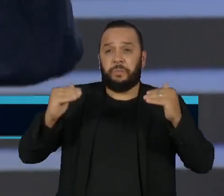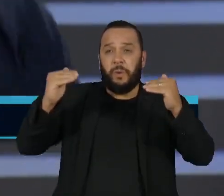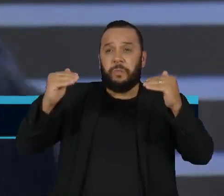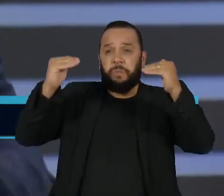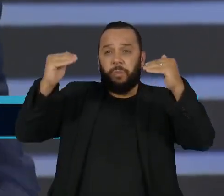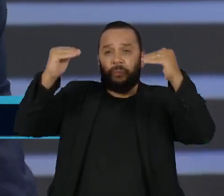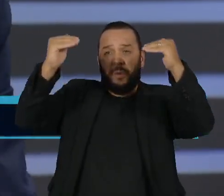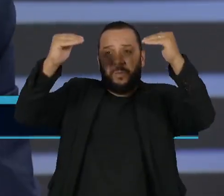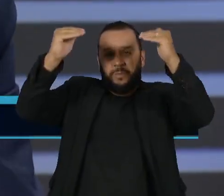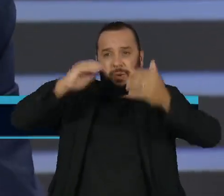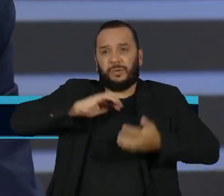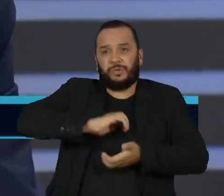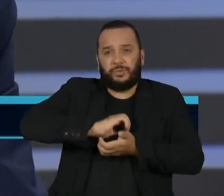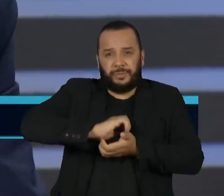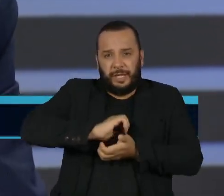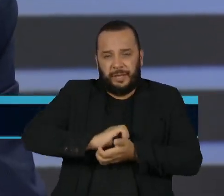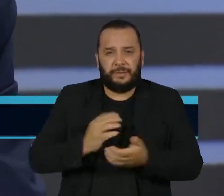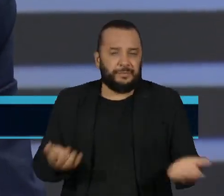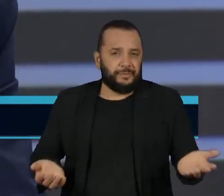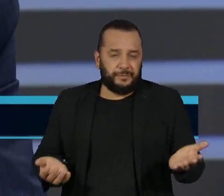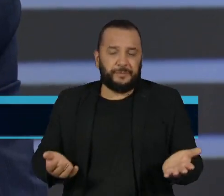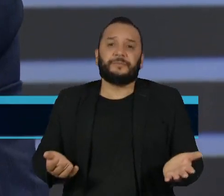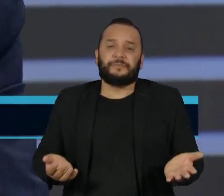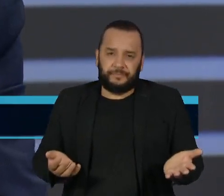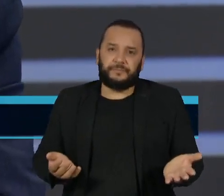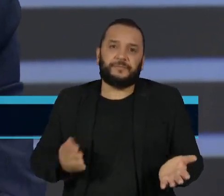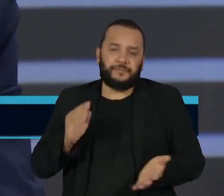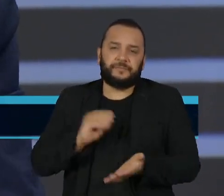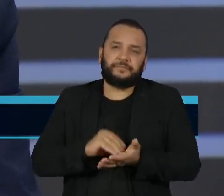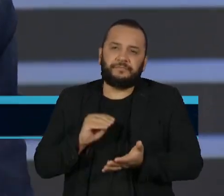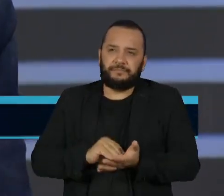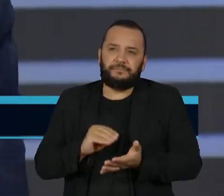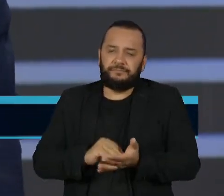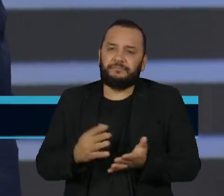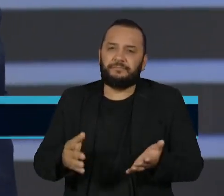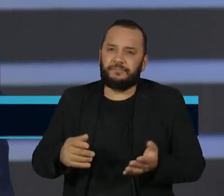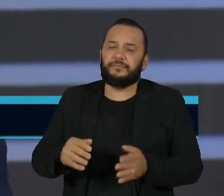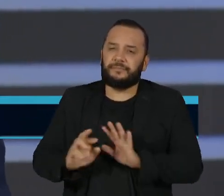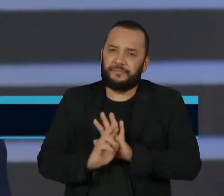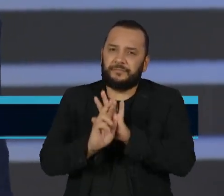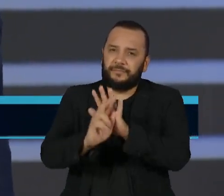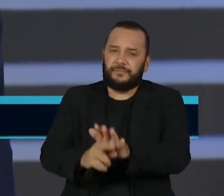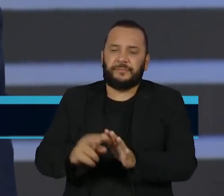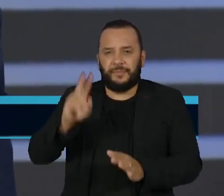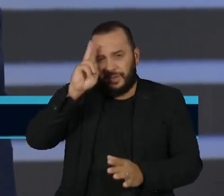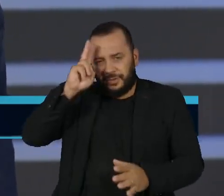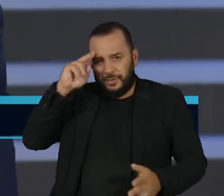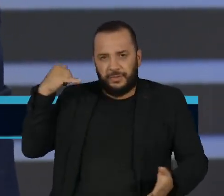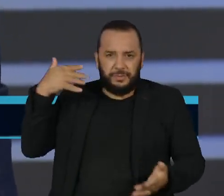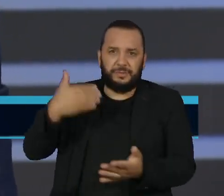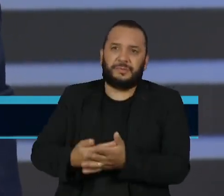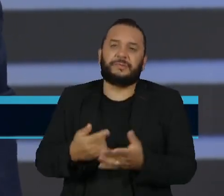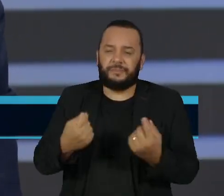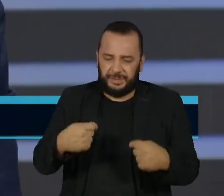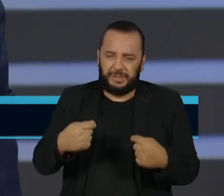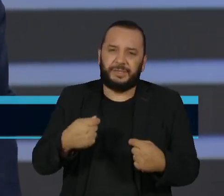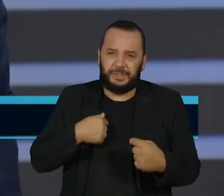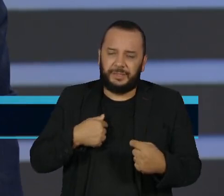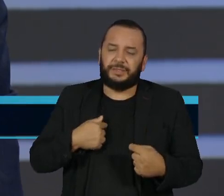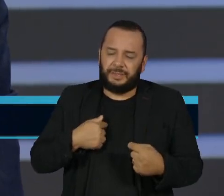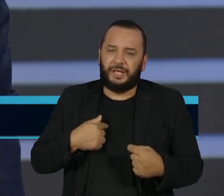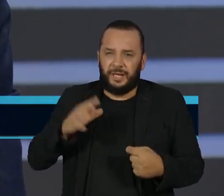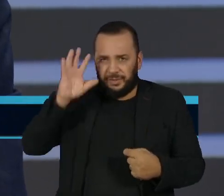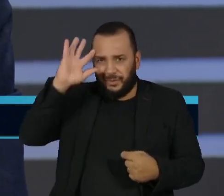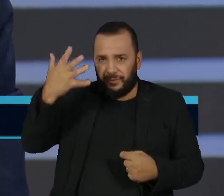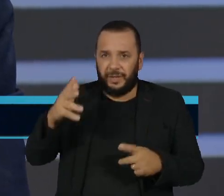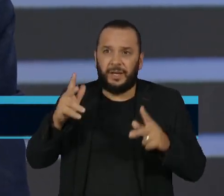e o Supremo, que está acima dos tribunais superiores. Então, essa é uma questão histórica que tem de ser enfrentada, mas é uma questão política real, é igual